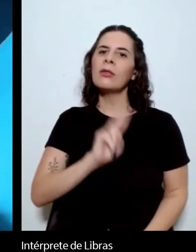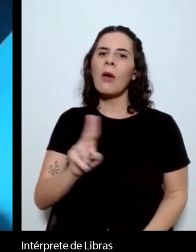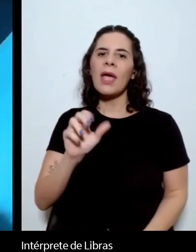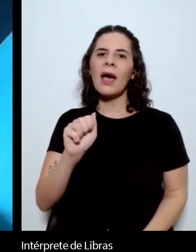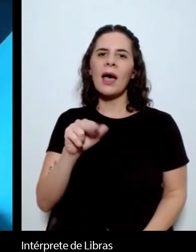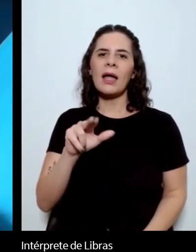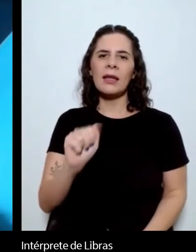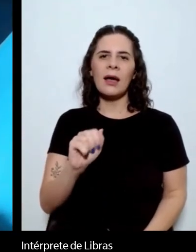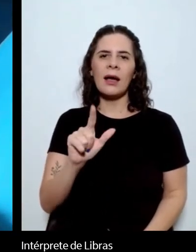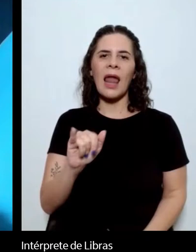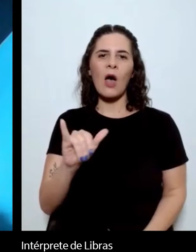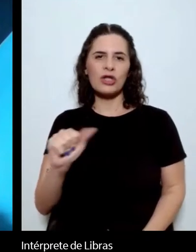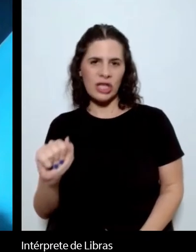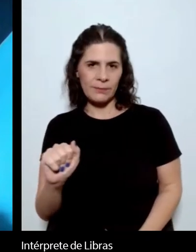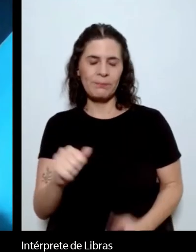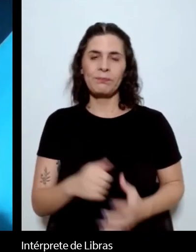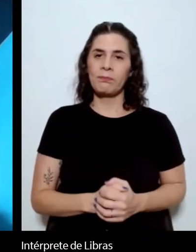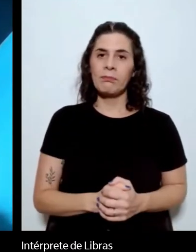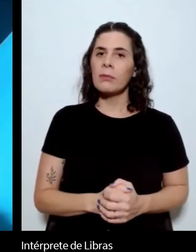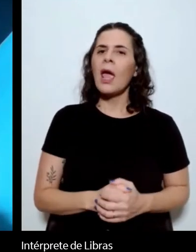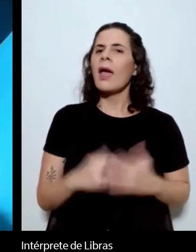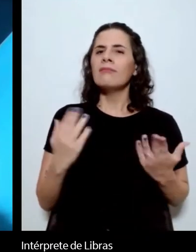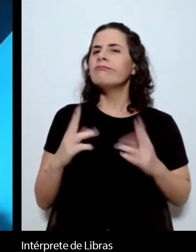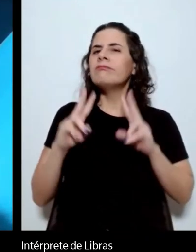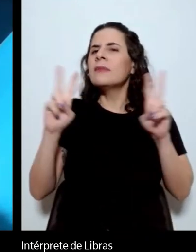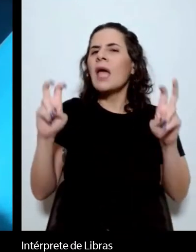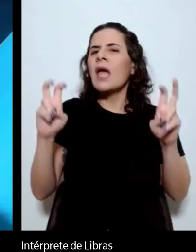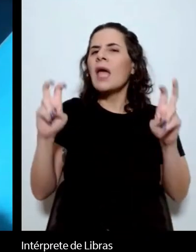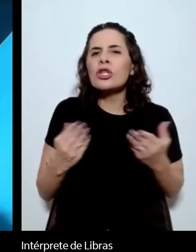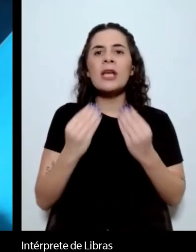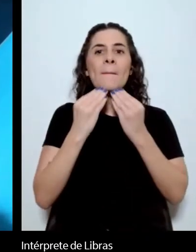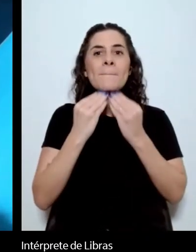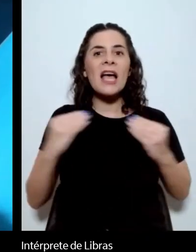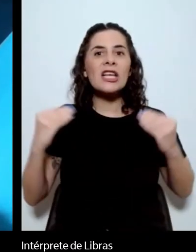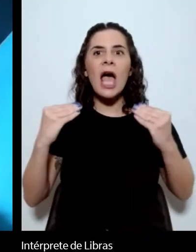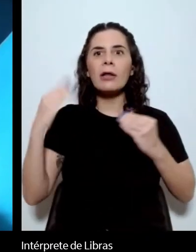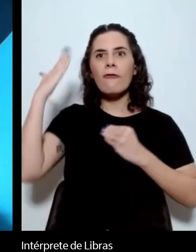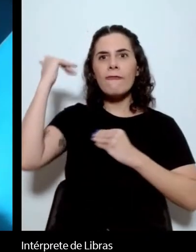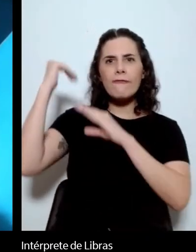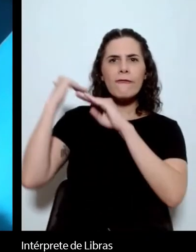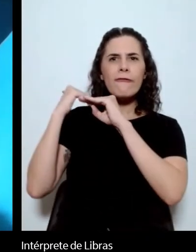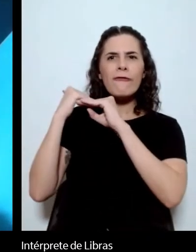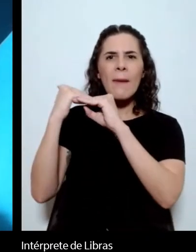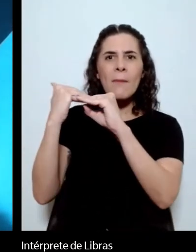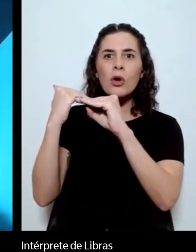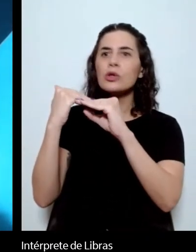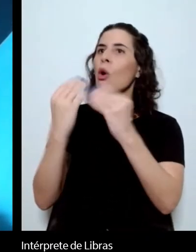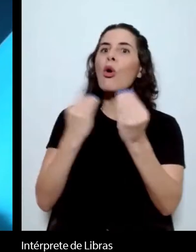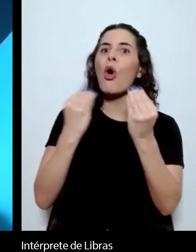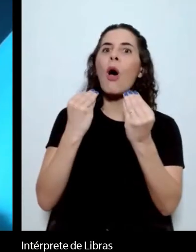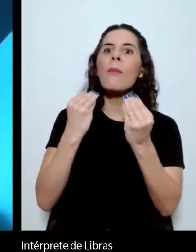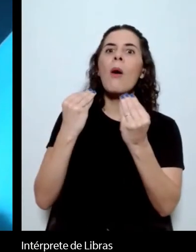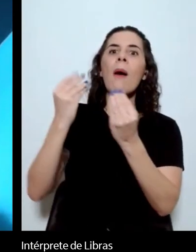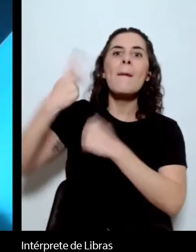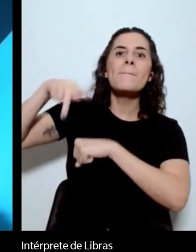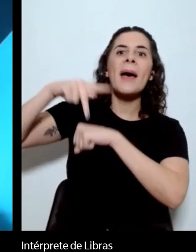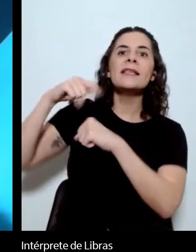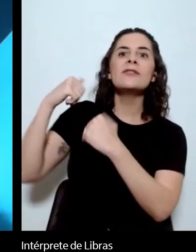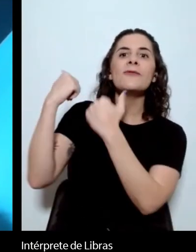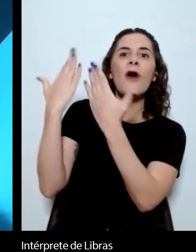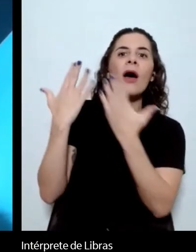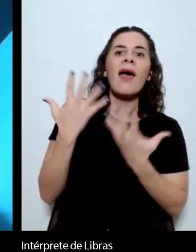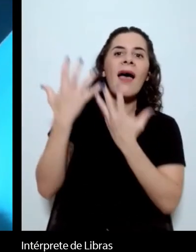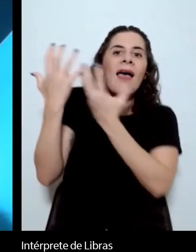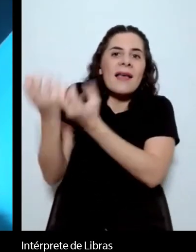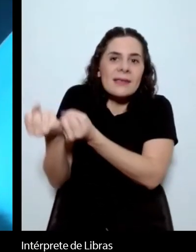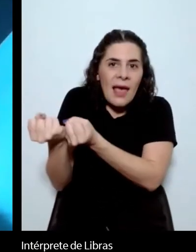Machado Canônico, Recepção Internacional. Nós solicitamos aos convidados que realizassem